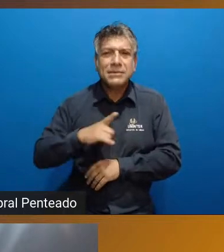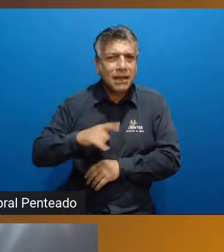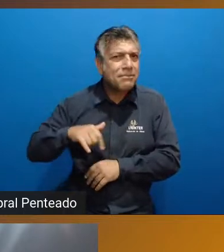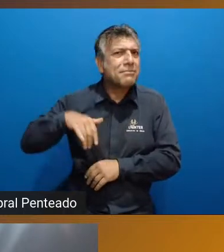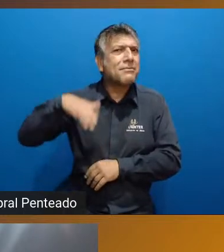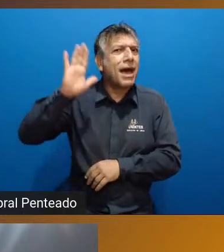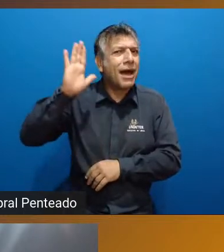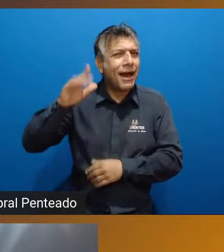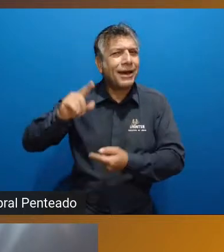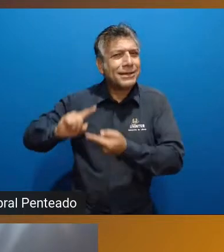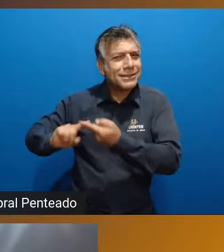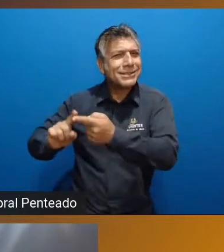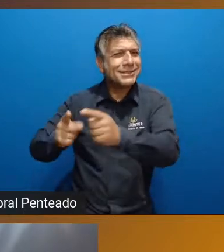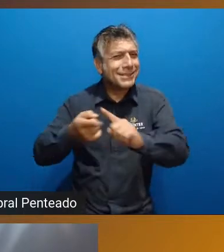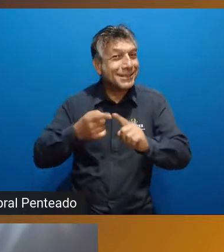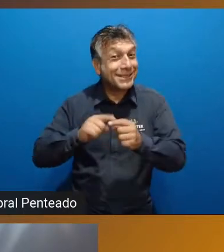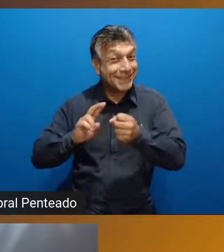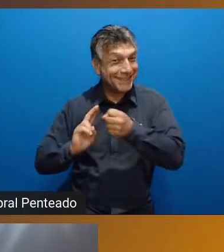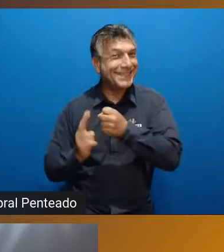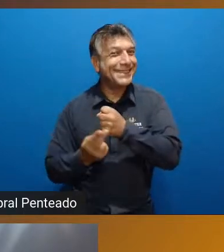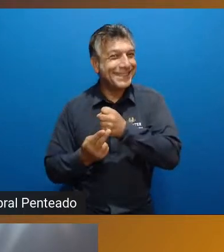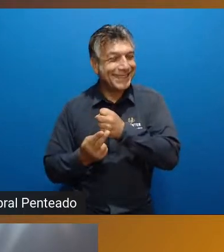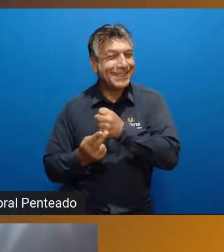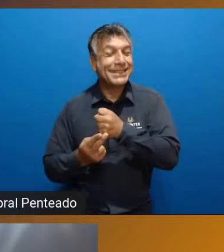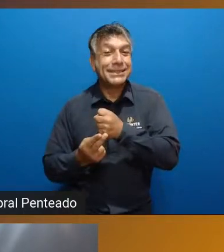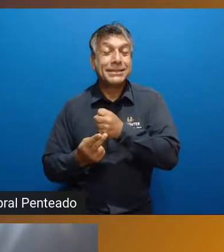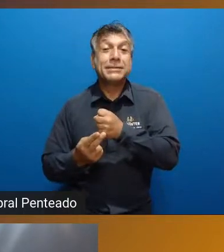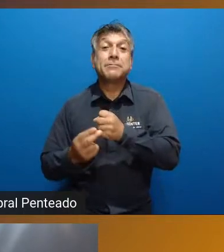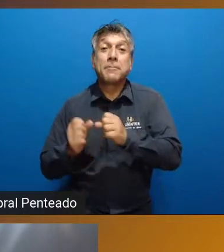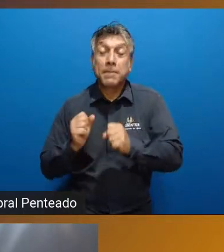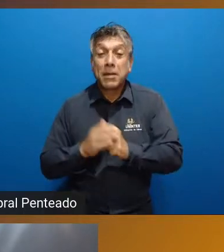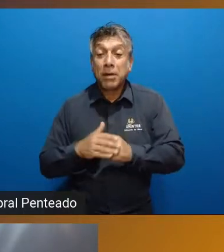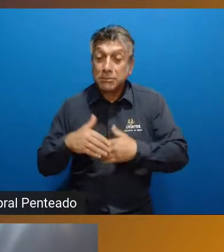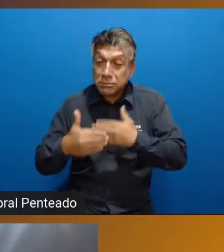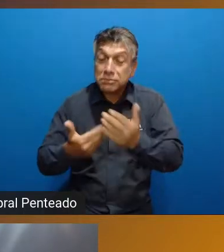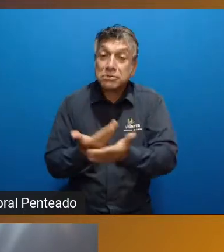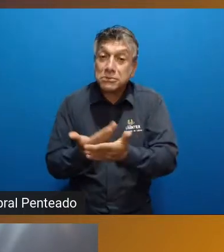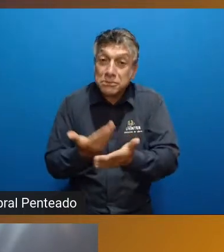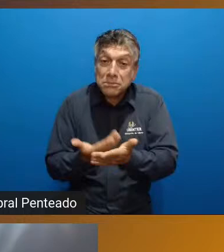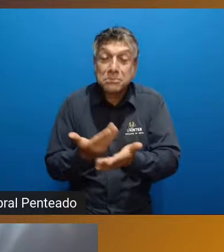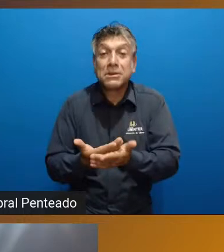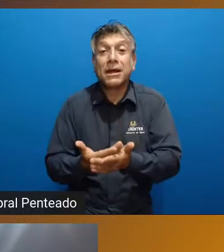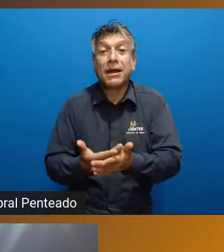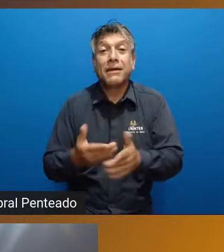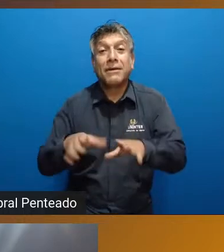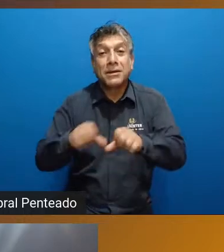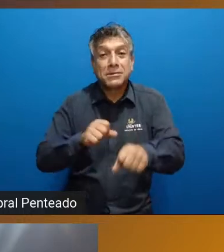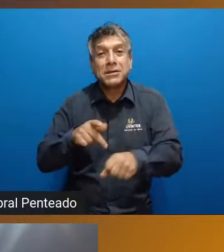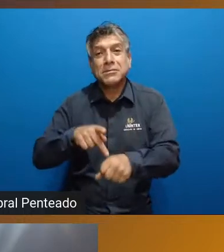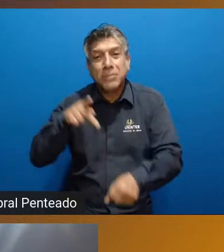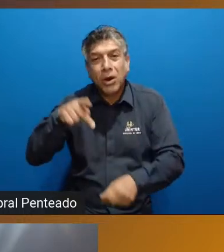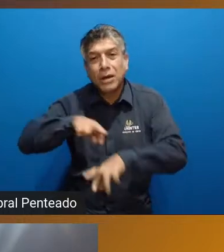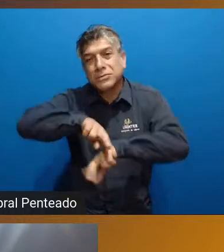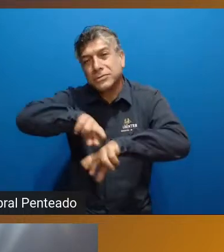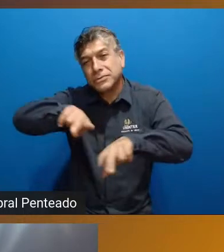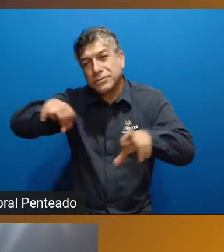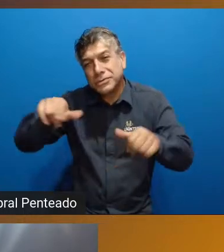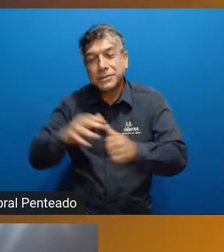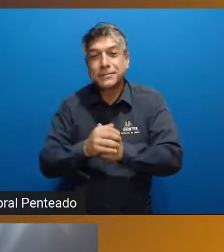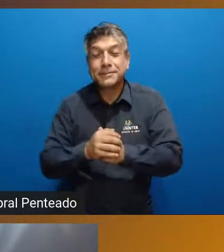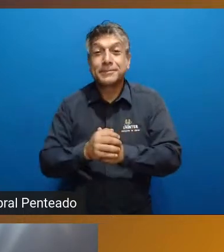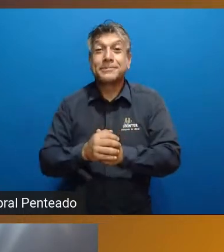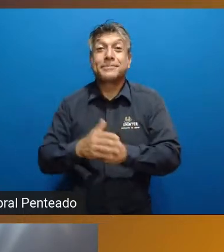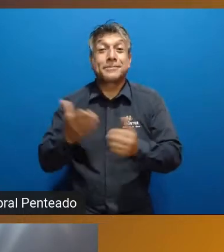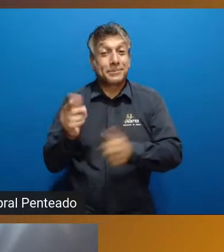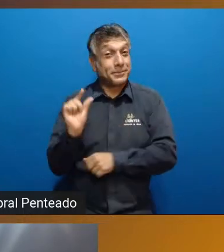estabelecidas, mesmo que seja a partir da formação continuada, realizando especialização conosco. Daqui a pouco o